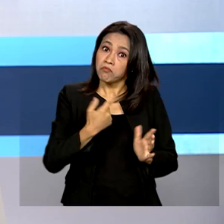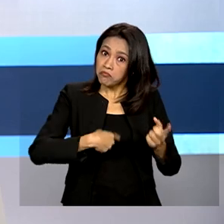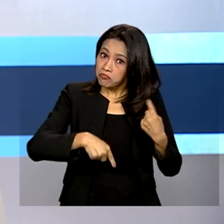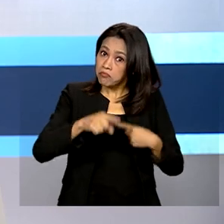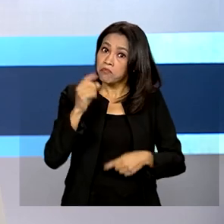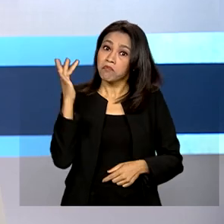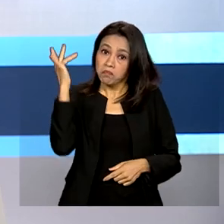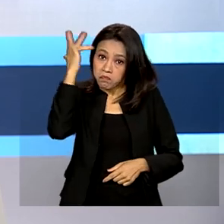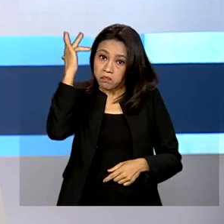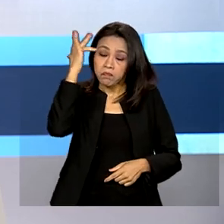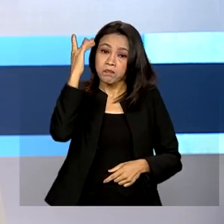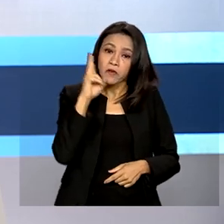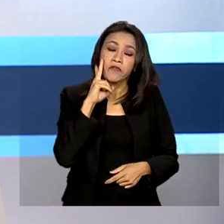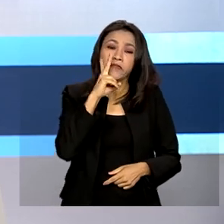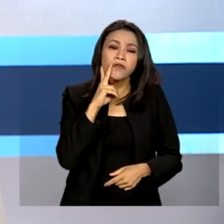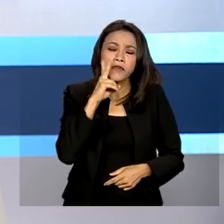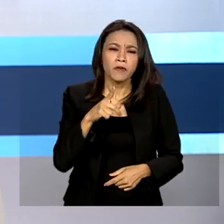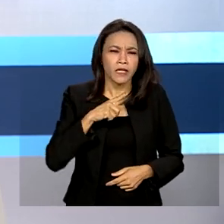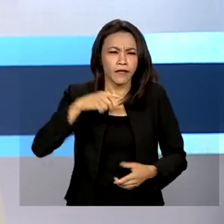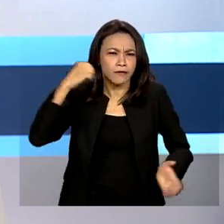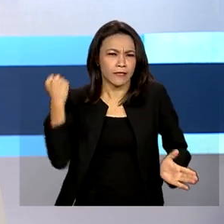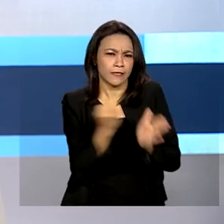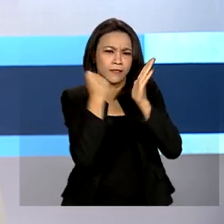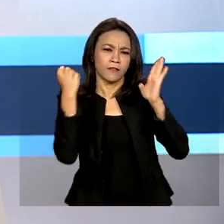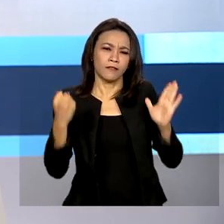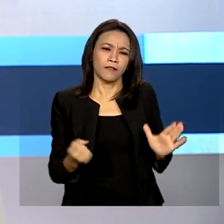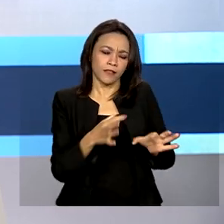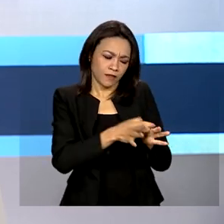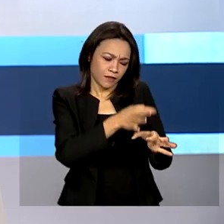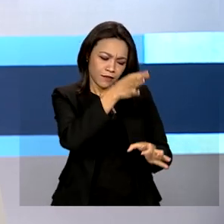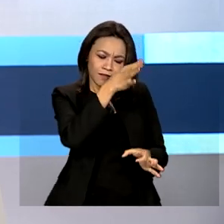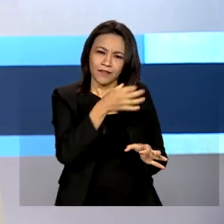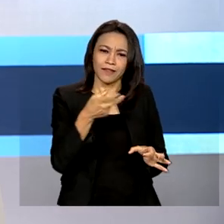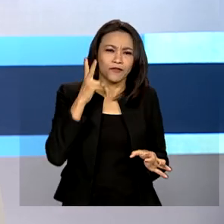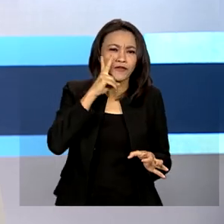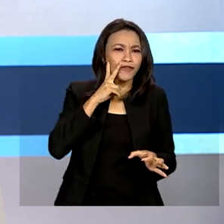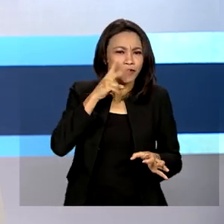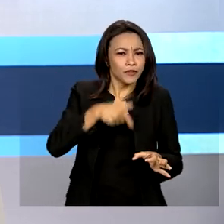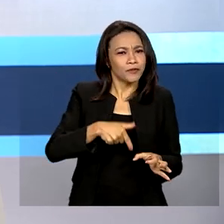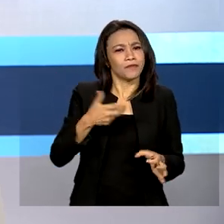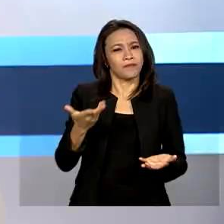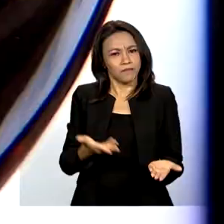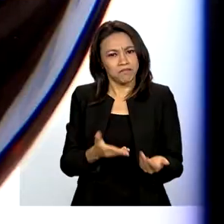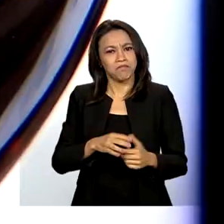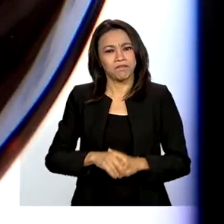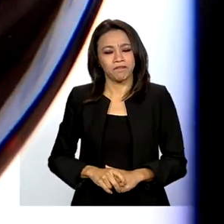vários rótulos que ganharam certificação por meio do selo de indicação geográfica.